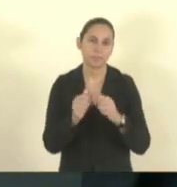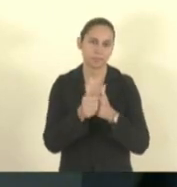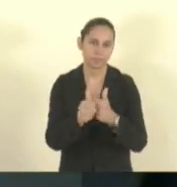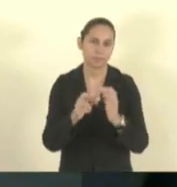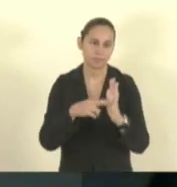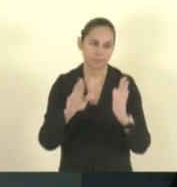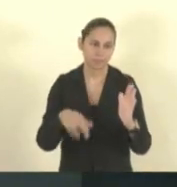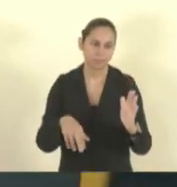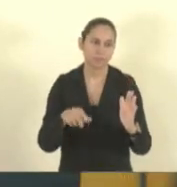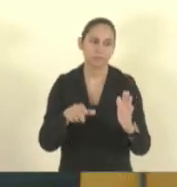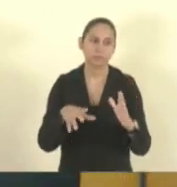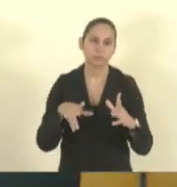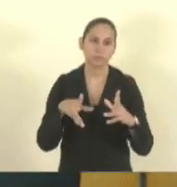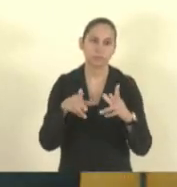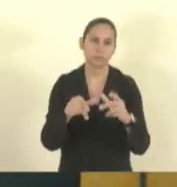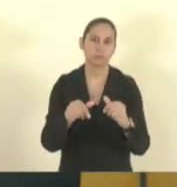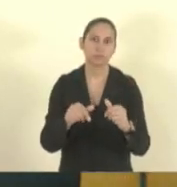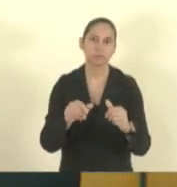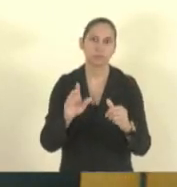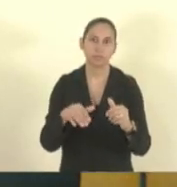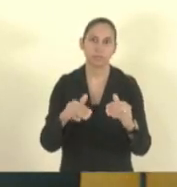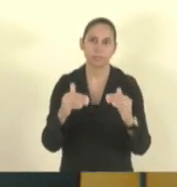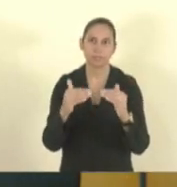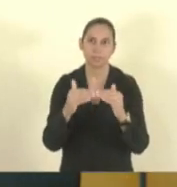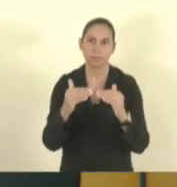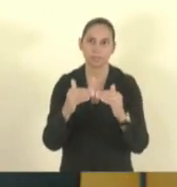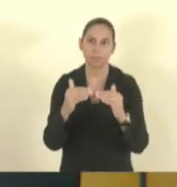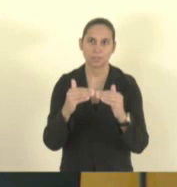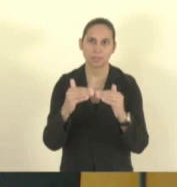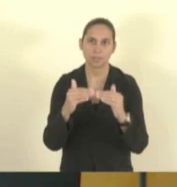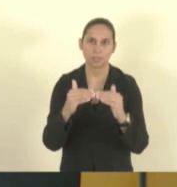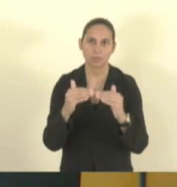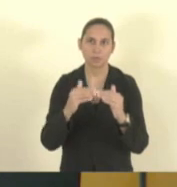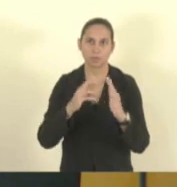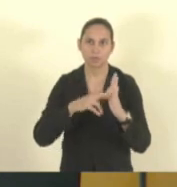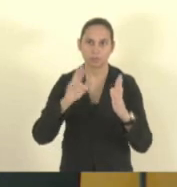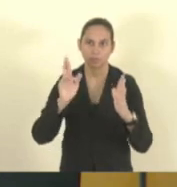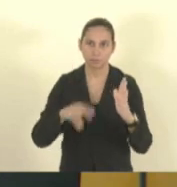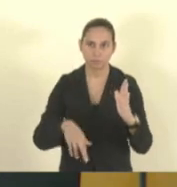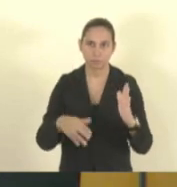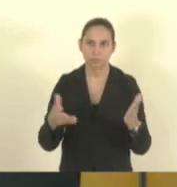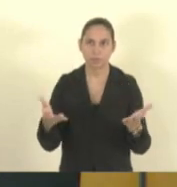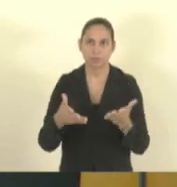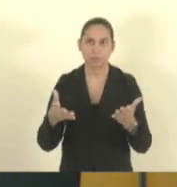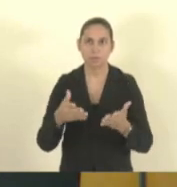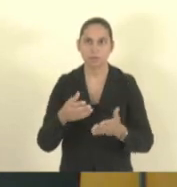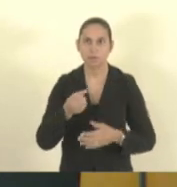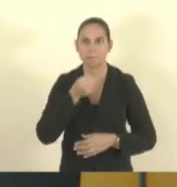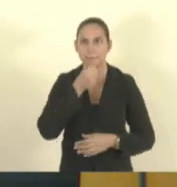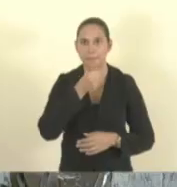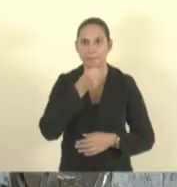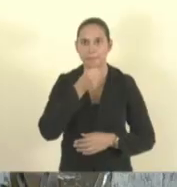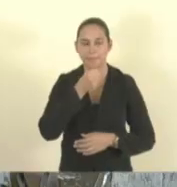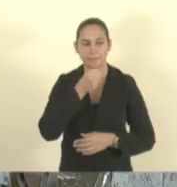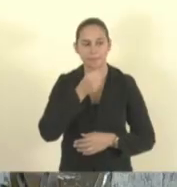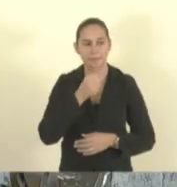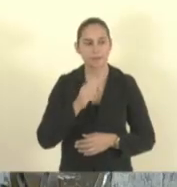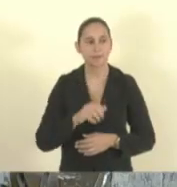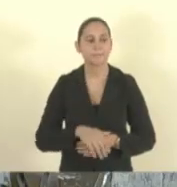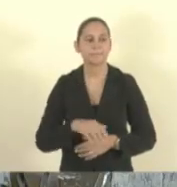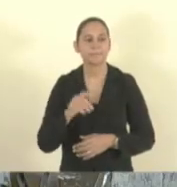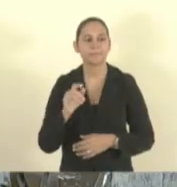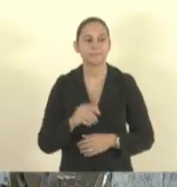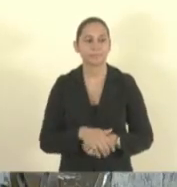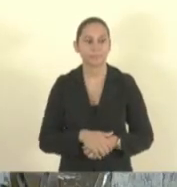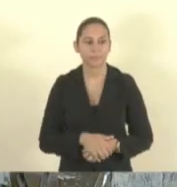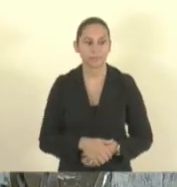Aprovado por unanimidade. Por unanimidade, segue com a palavra o deputado Fabrício Gandini. É o projeto de